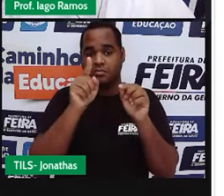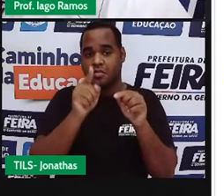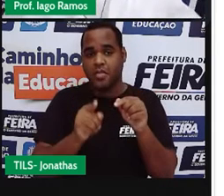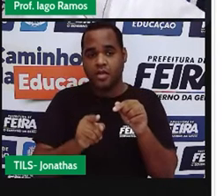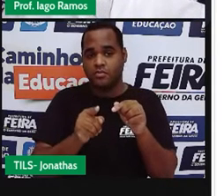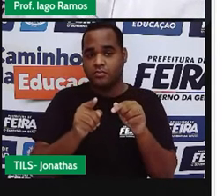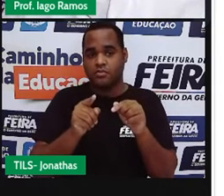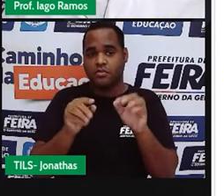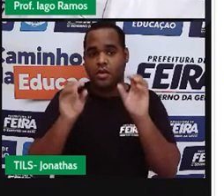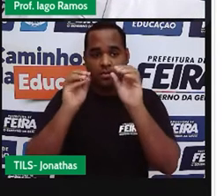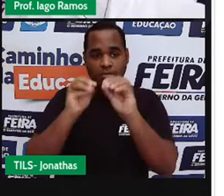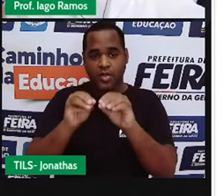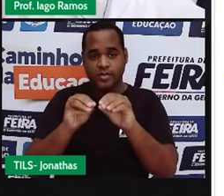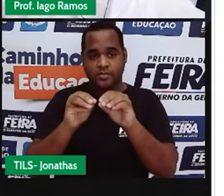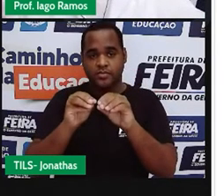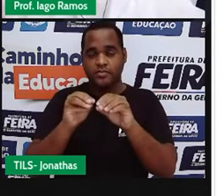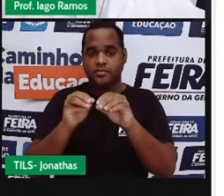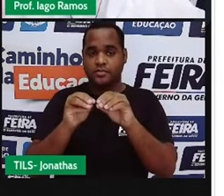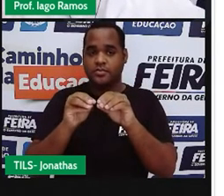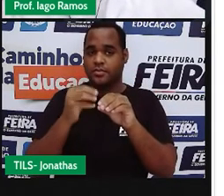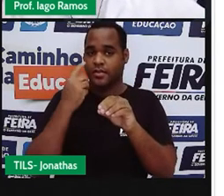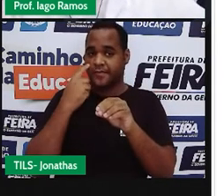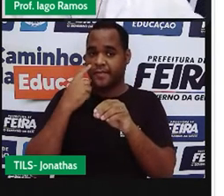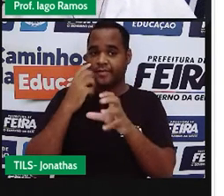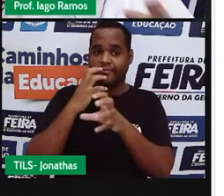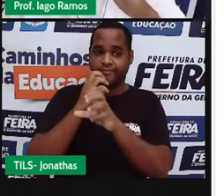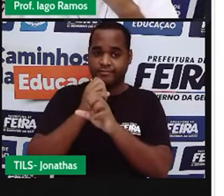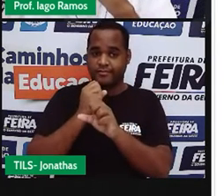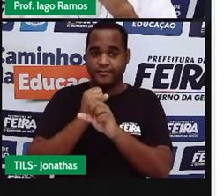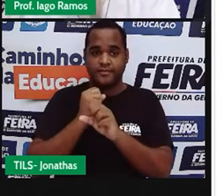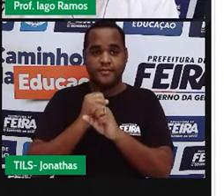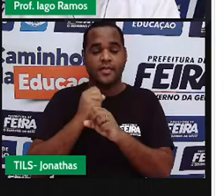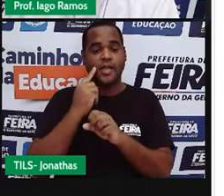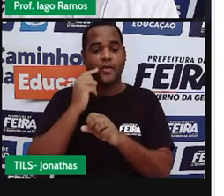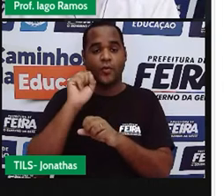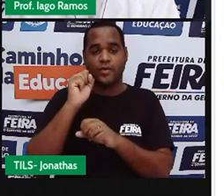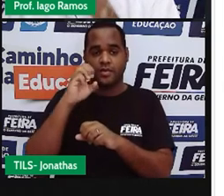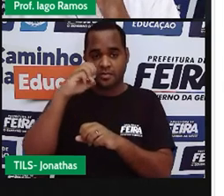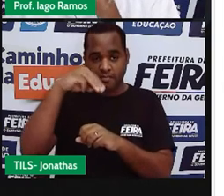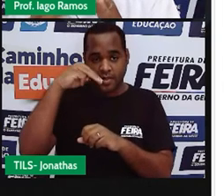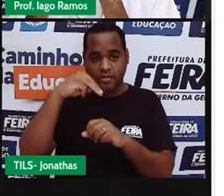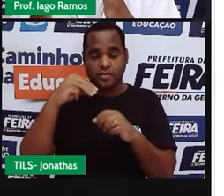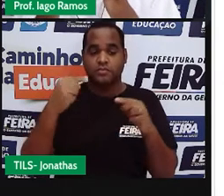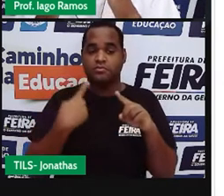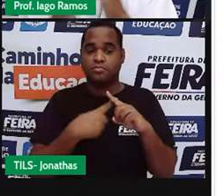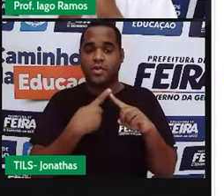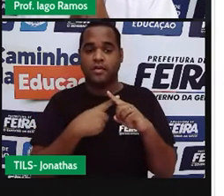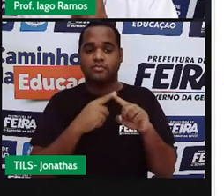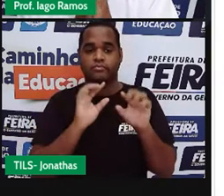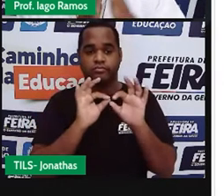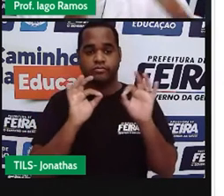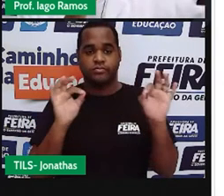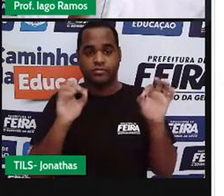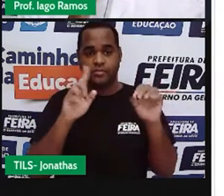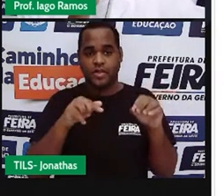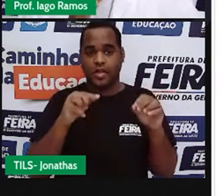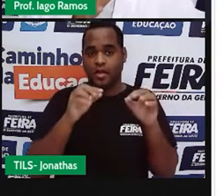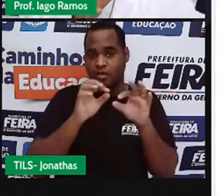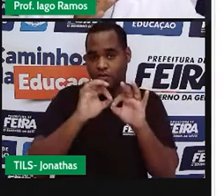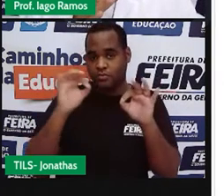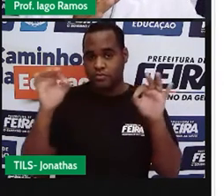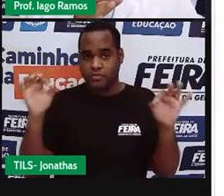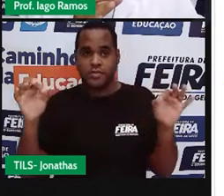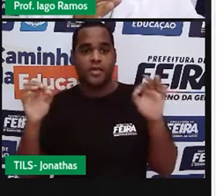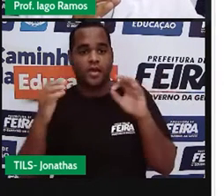80 metros de distância de uma casa para outra, coloque ele no meio, porque do poço até uma